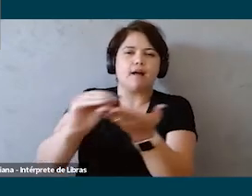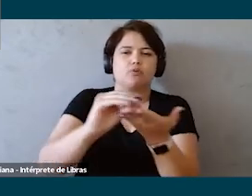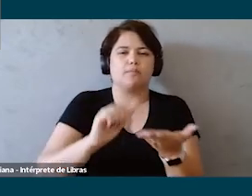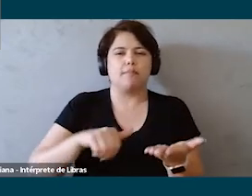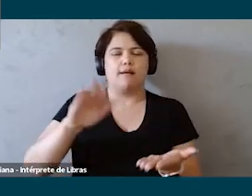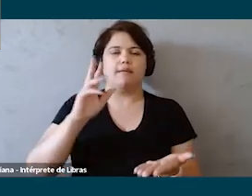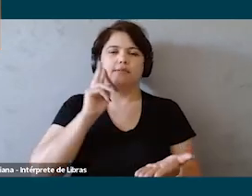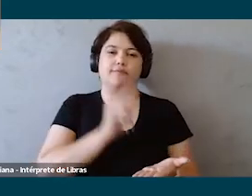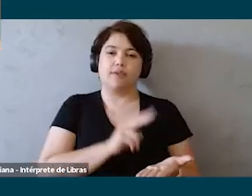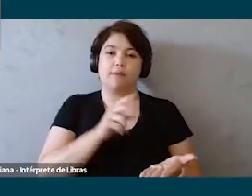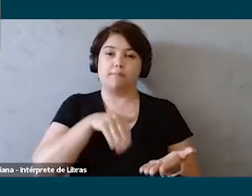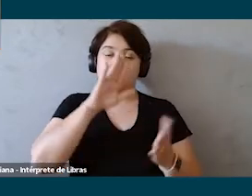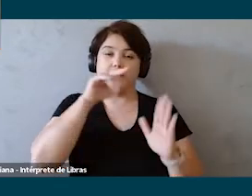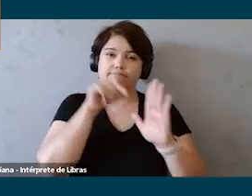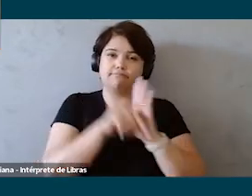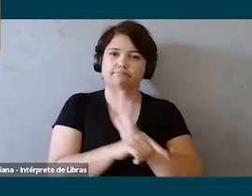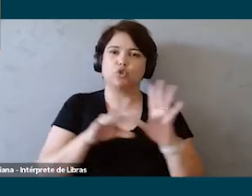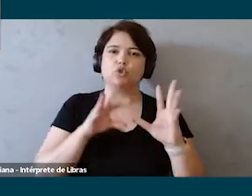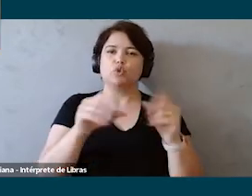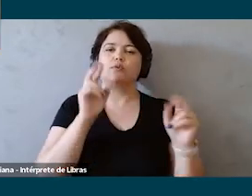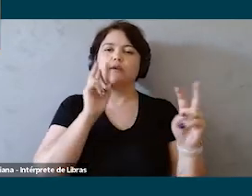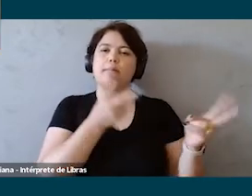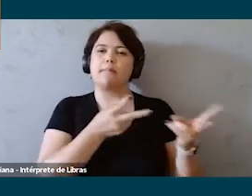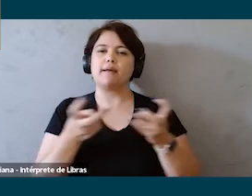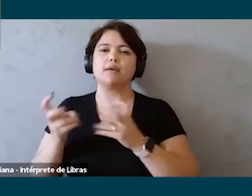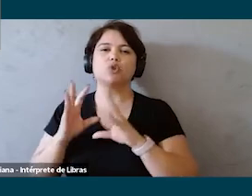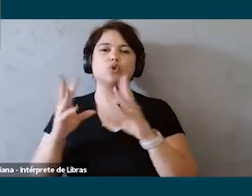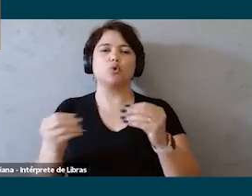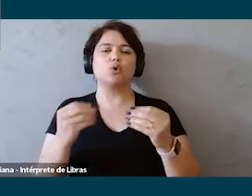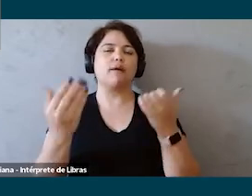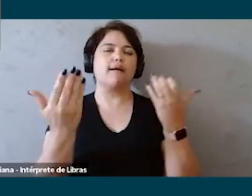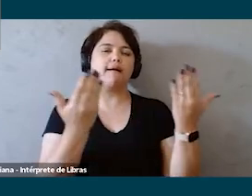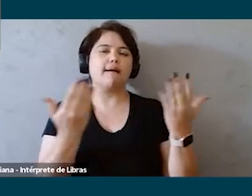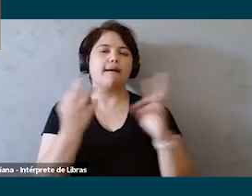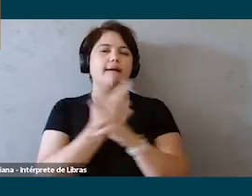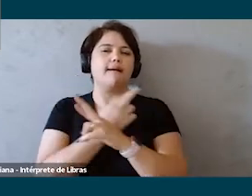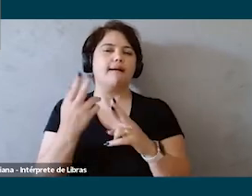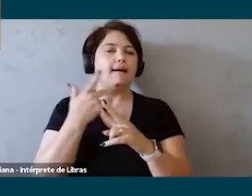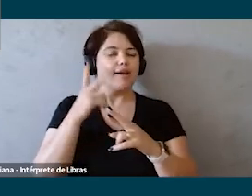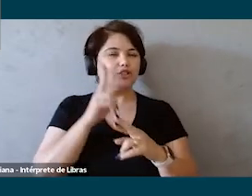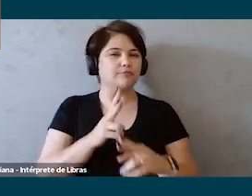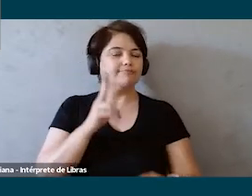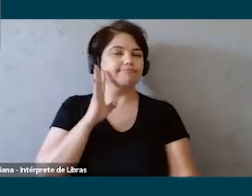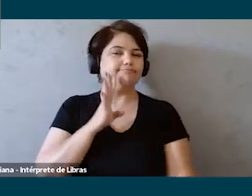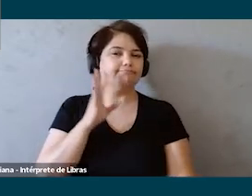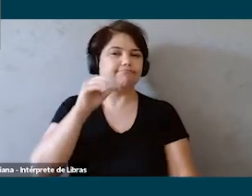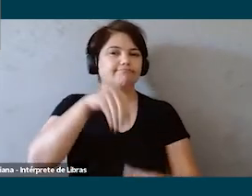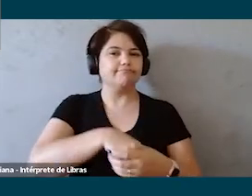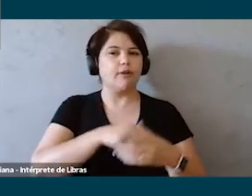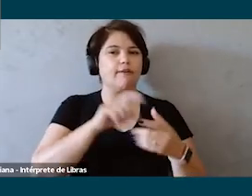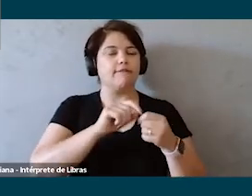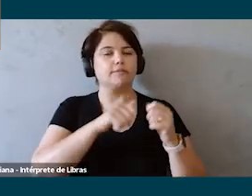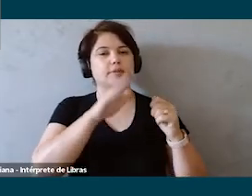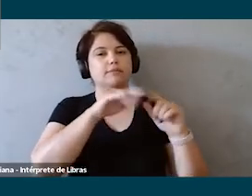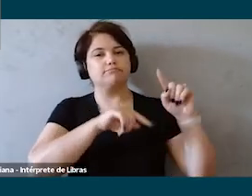cada vez mais ir mais fundo sobre o que a gente está observando e traçar correlações acho que essa é a riqueza e também o